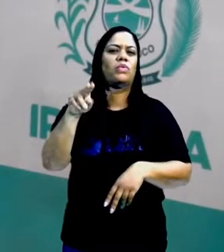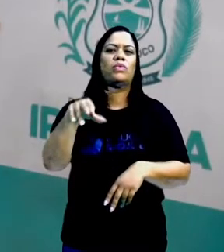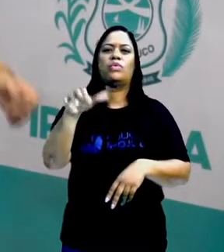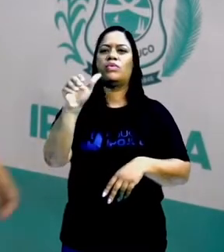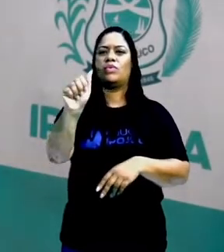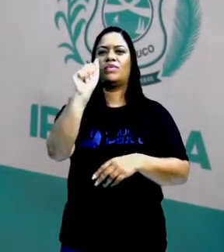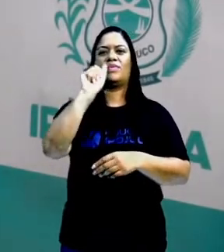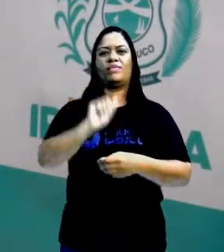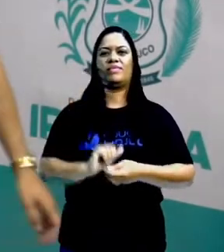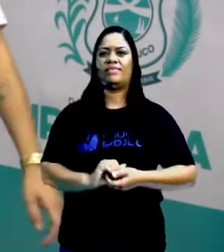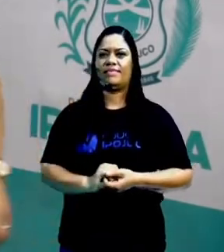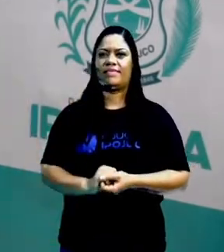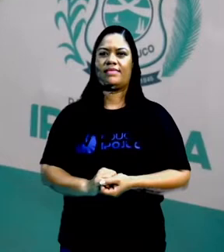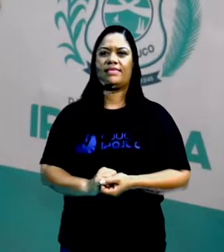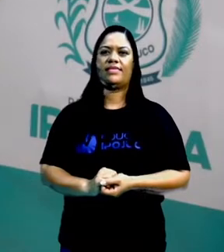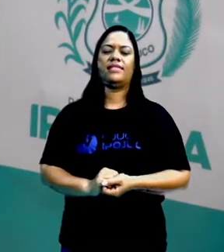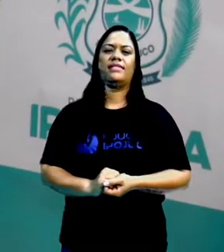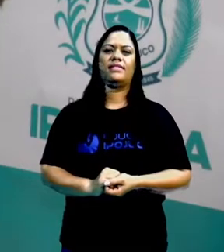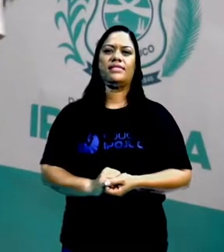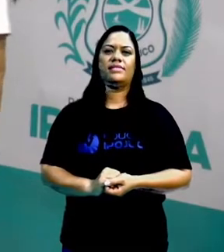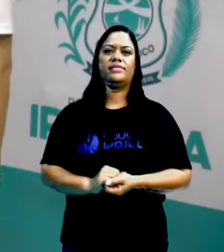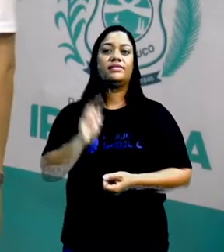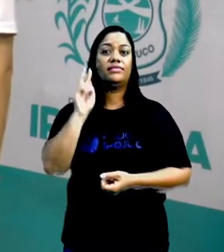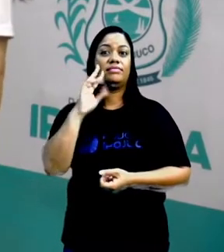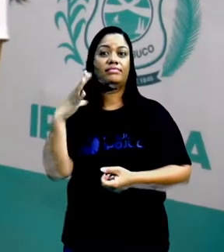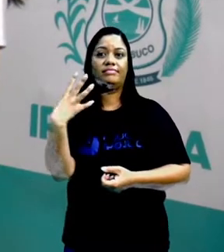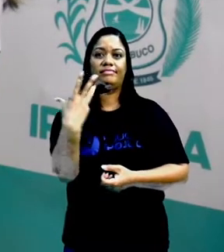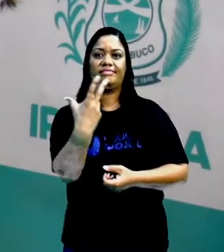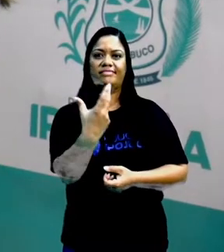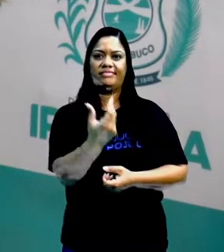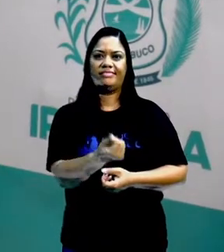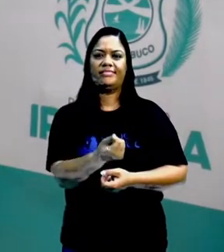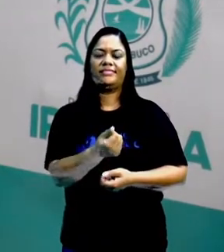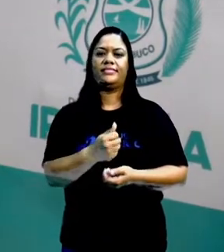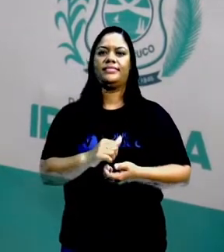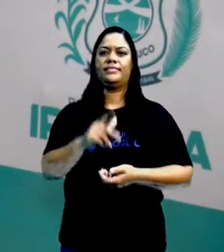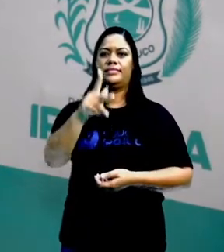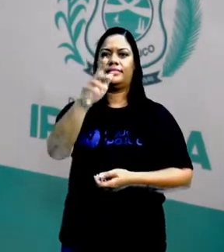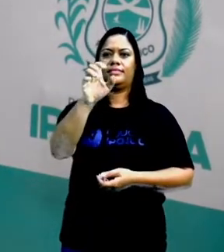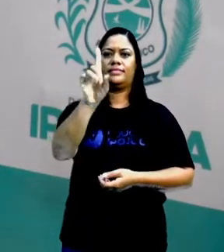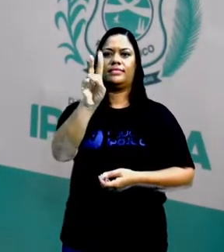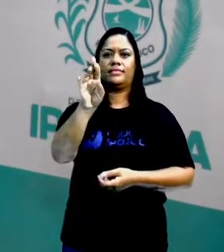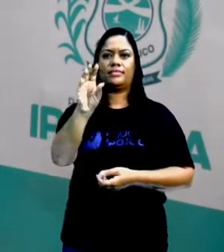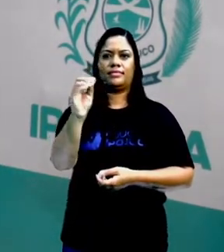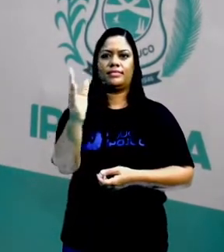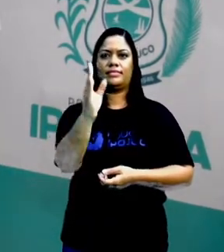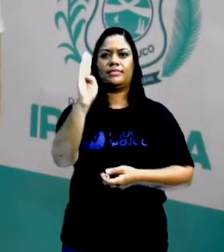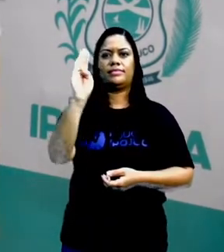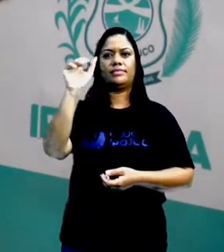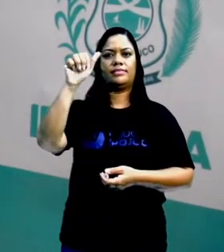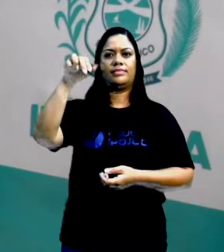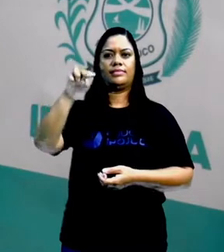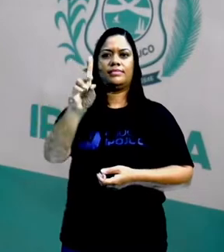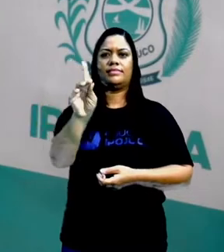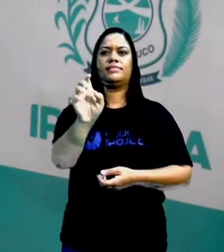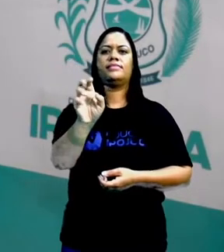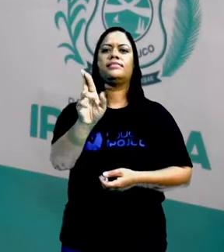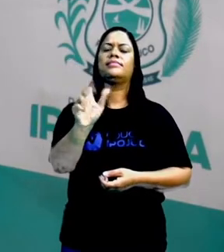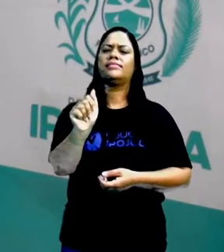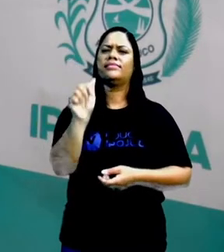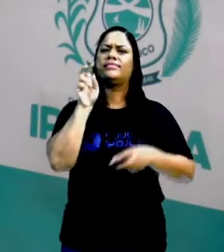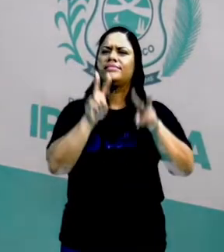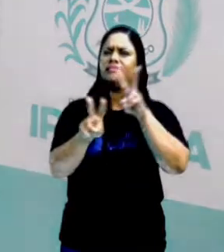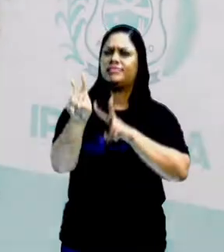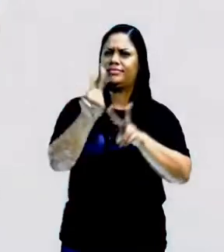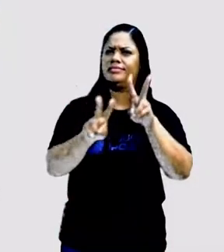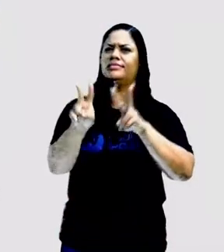Olha que coisa linda aí, não é? Do Pedro Bandeira, esse poema. Ok? Vamos analisar